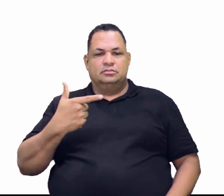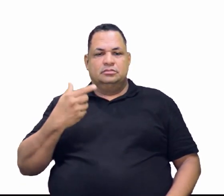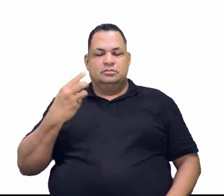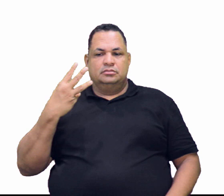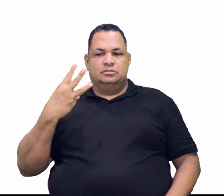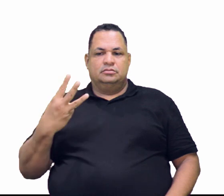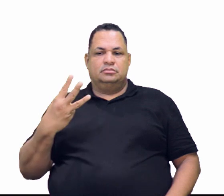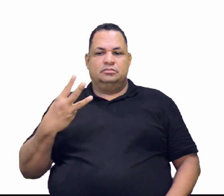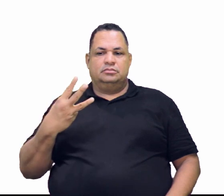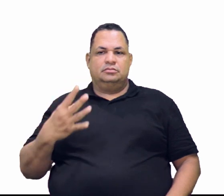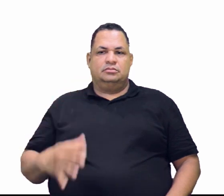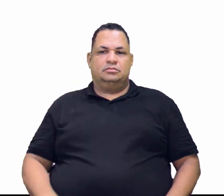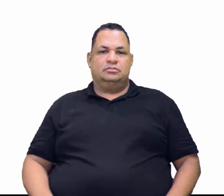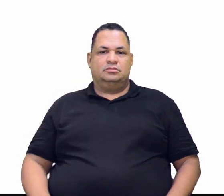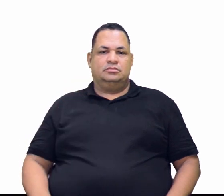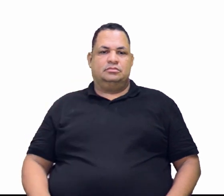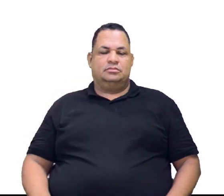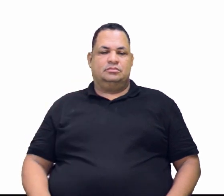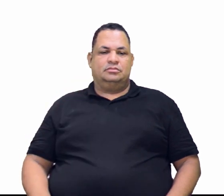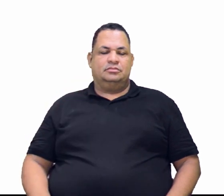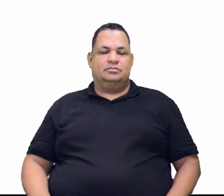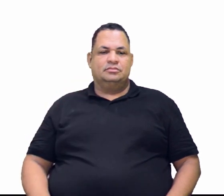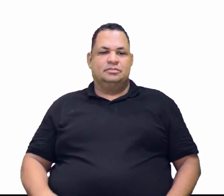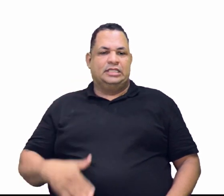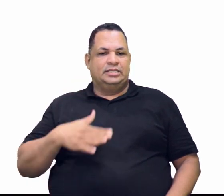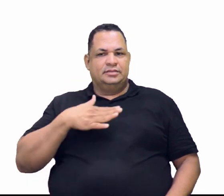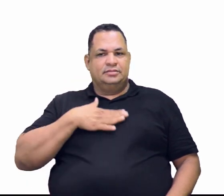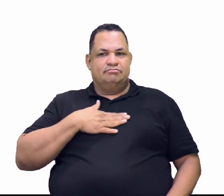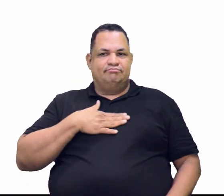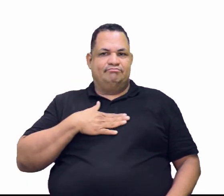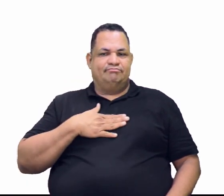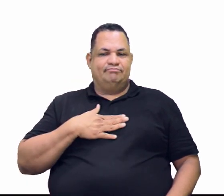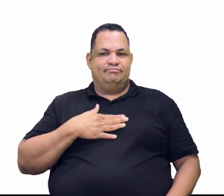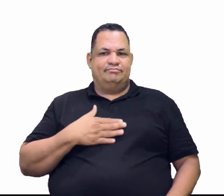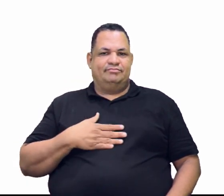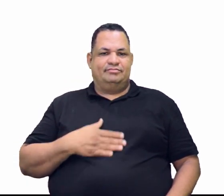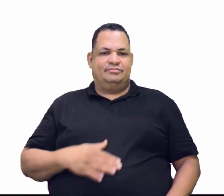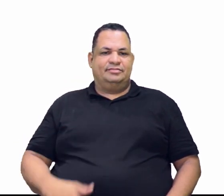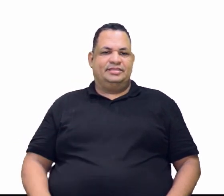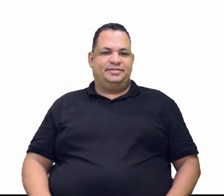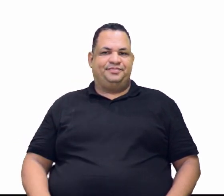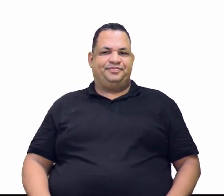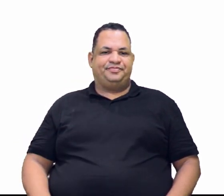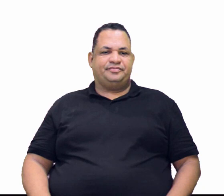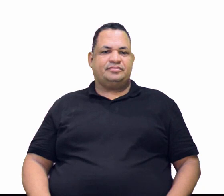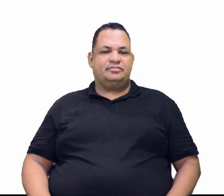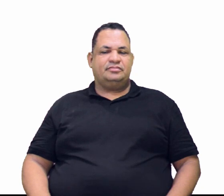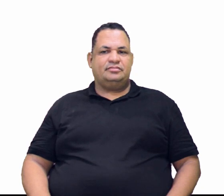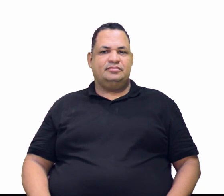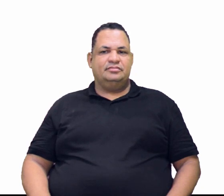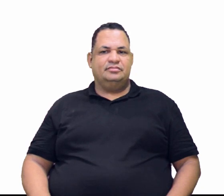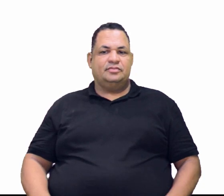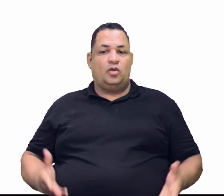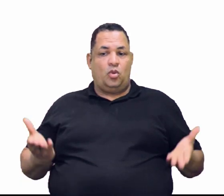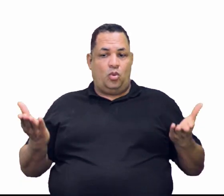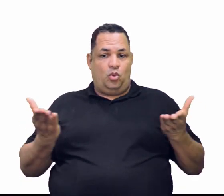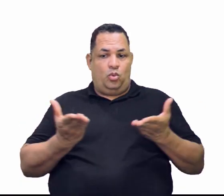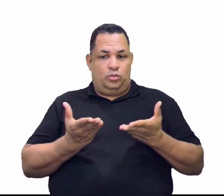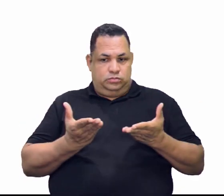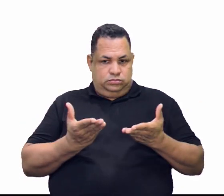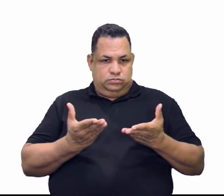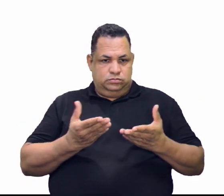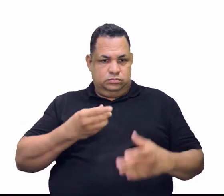323. Muito bem. Rapaz, meu... É 323 e 38 centavos. Hoje.